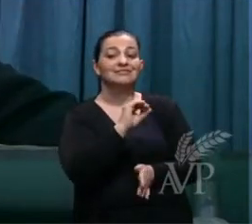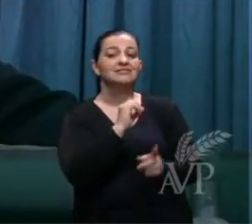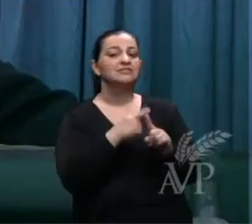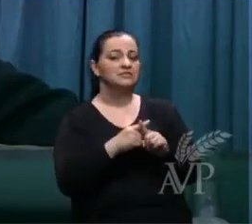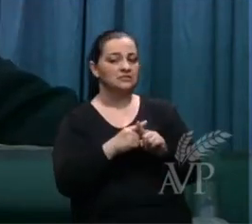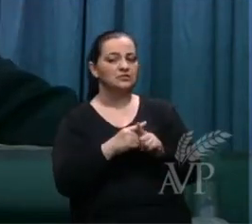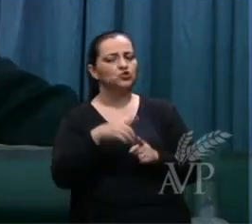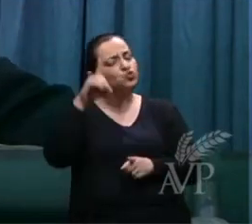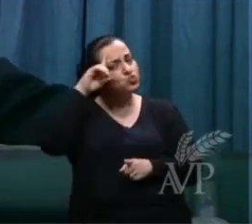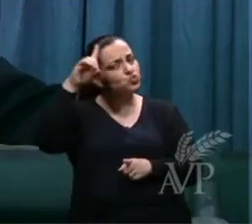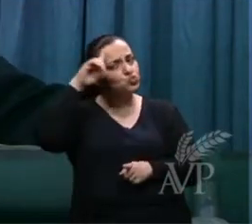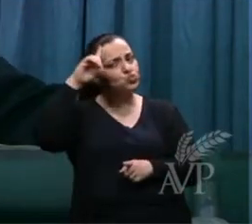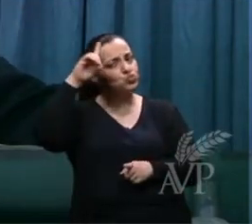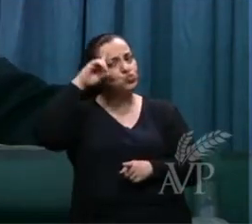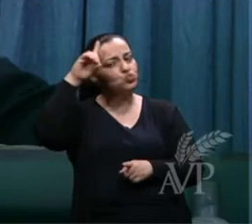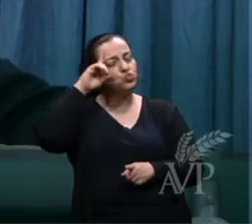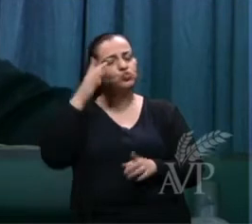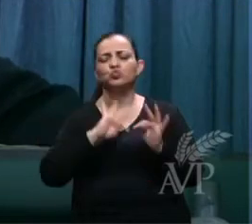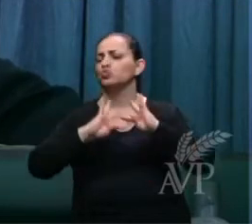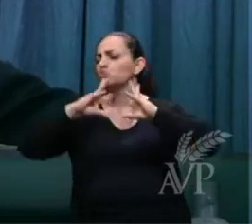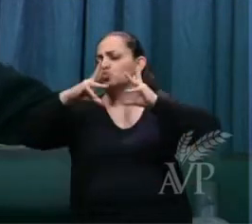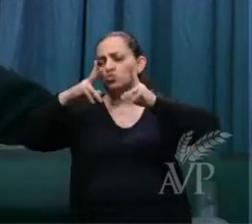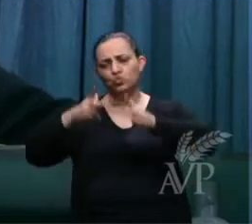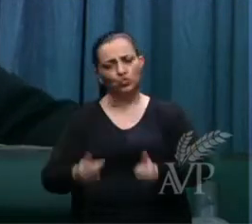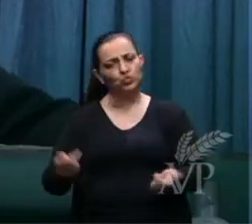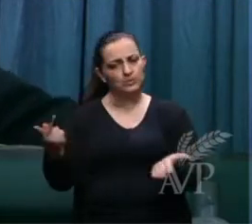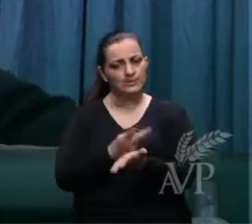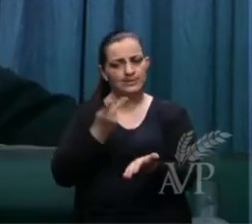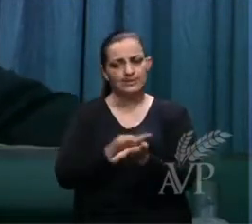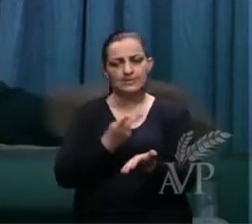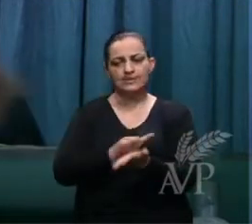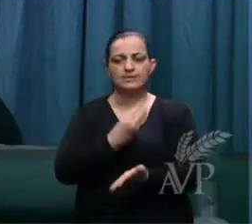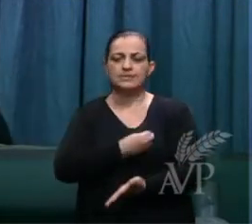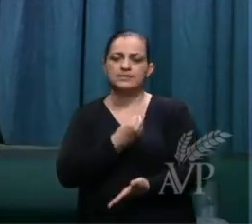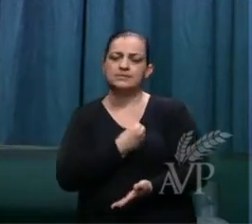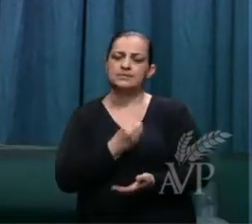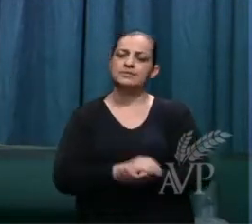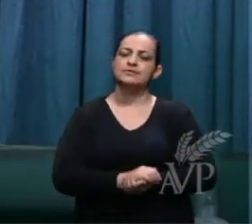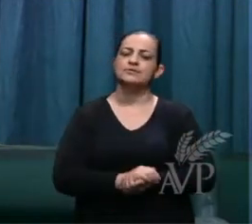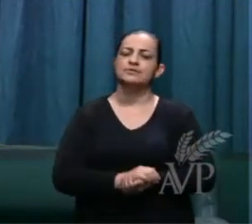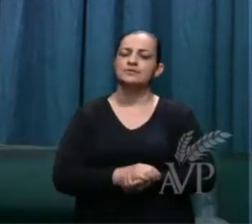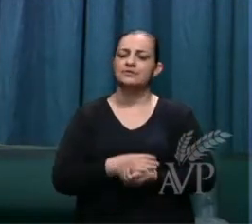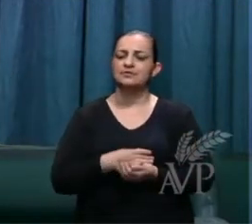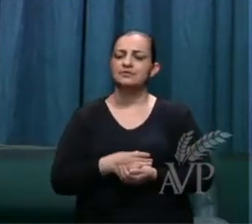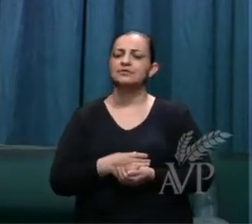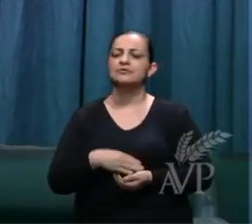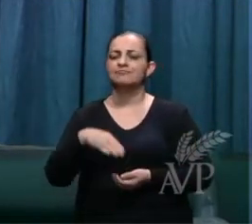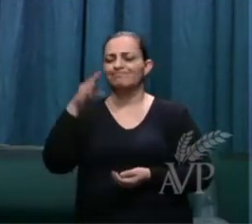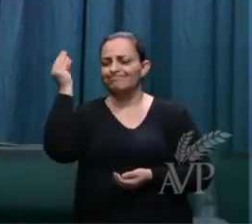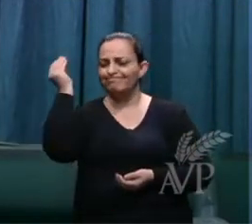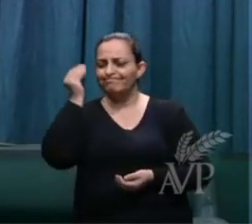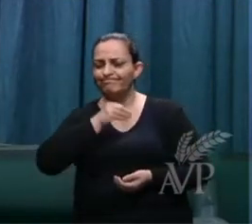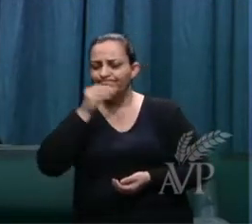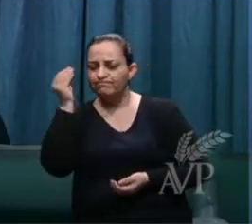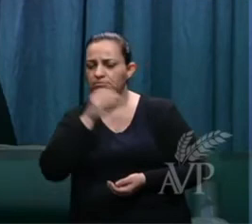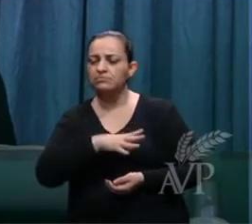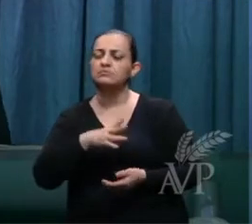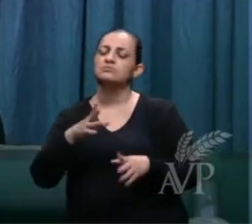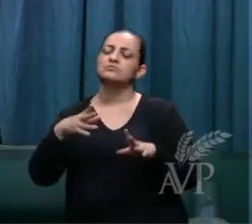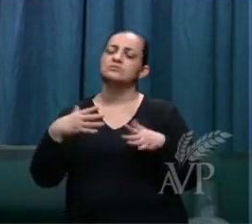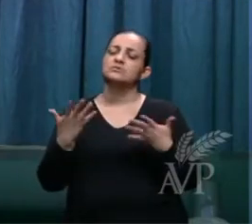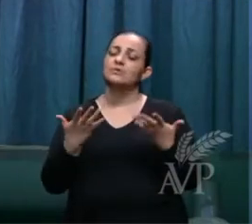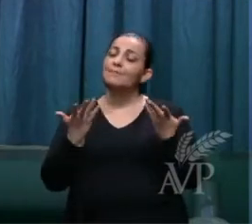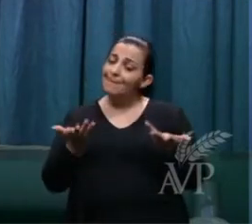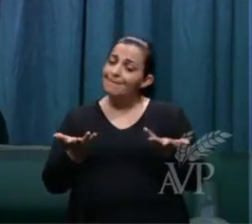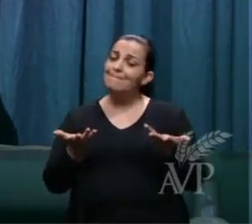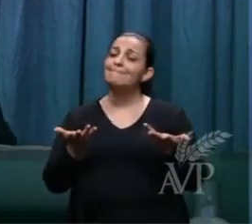todos nós temos falhas todos nós temos fraquezas mas é como sempre